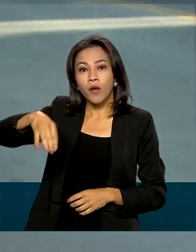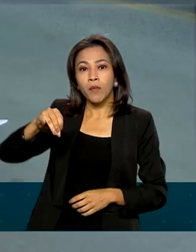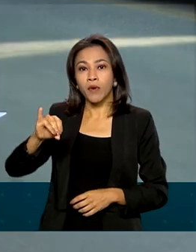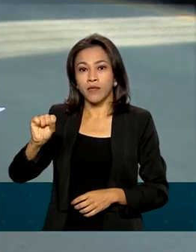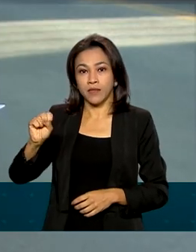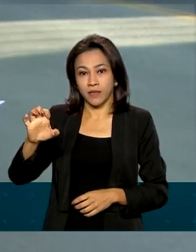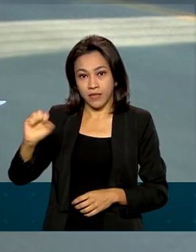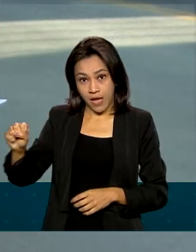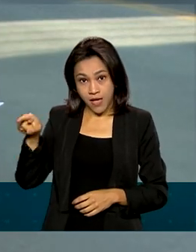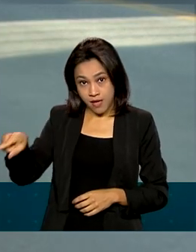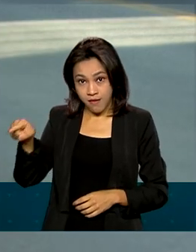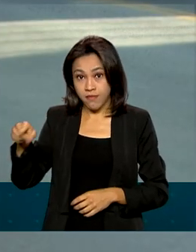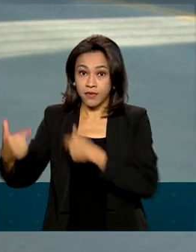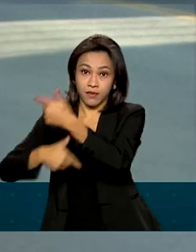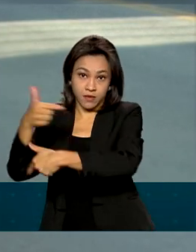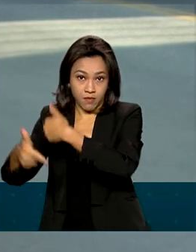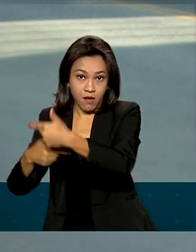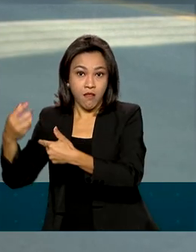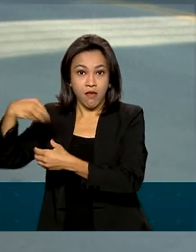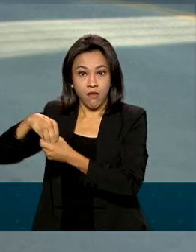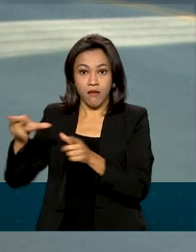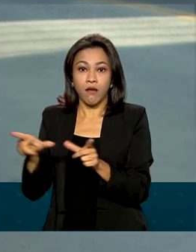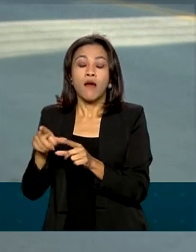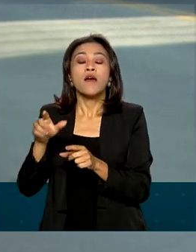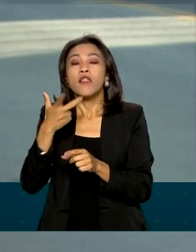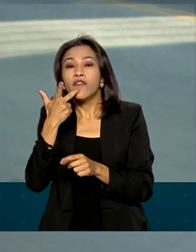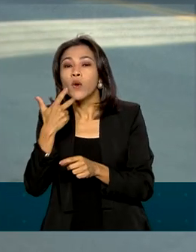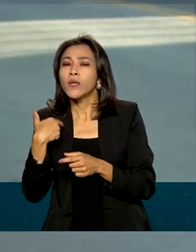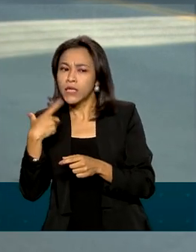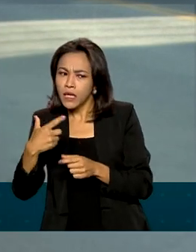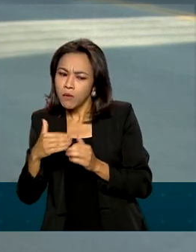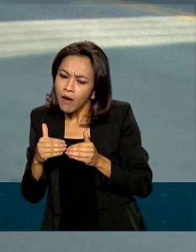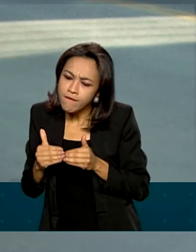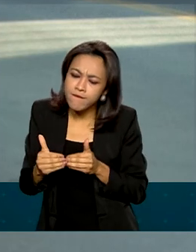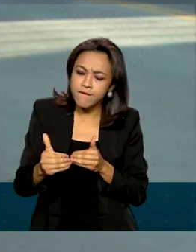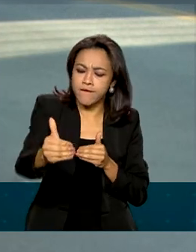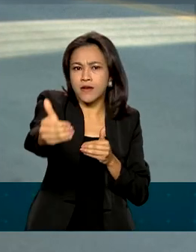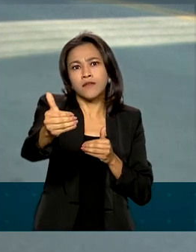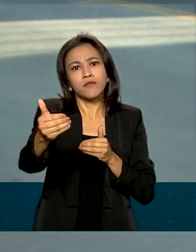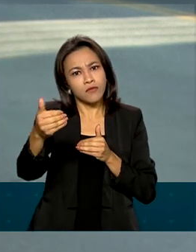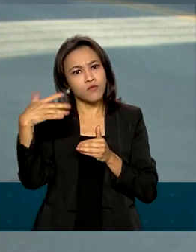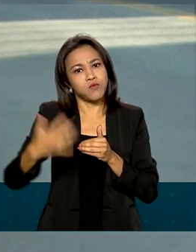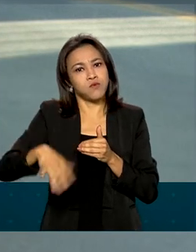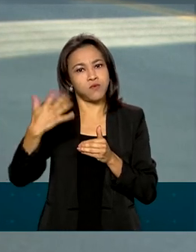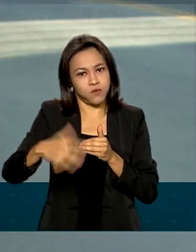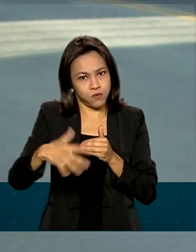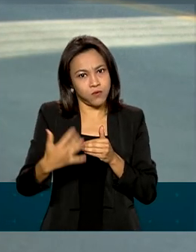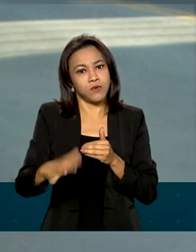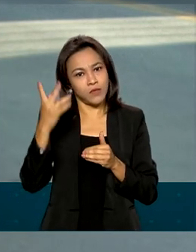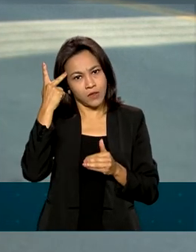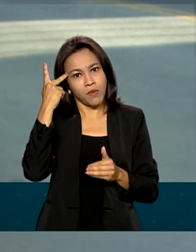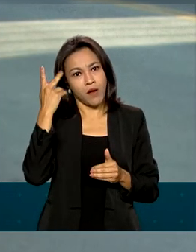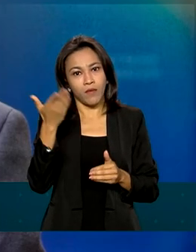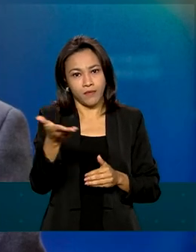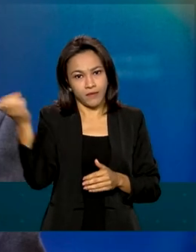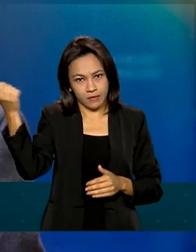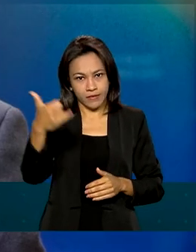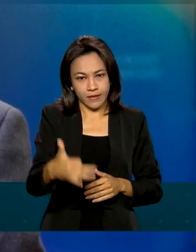que a expectativa é que haja um avanço significativo dessa nova tecnologia em São Paulo. Vamos ver.